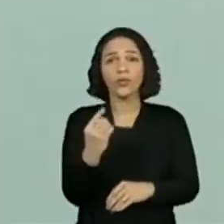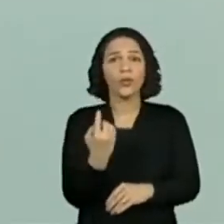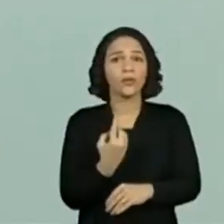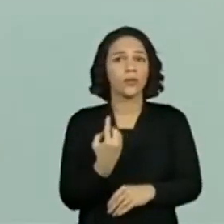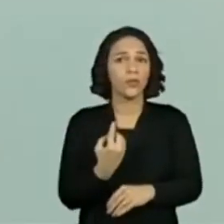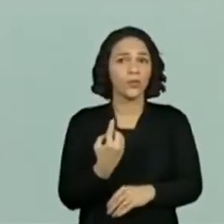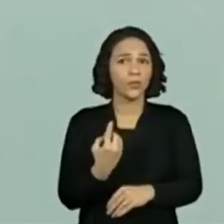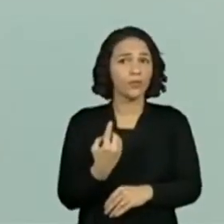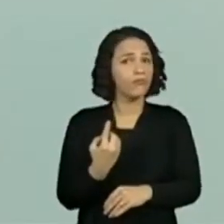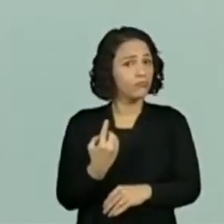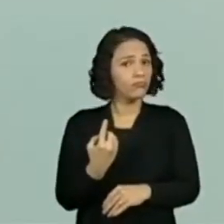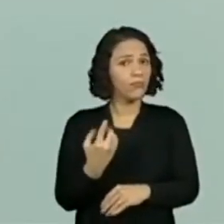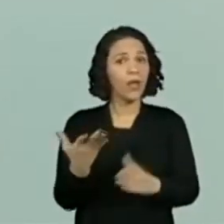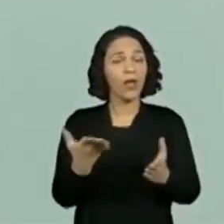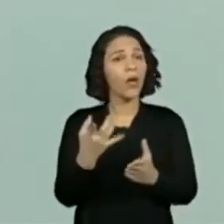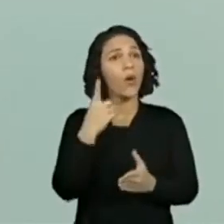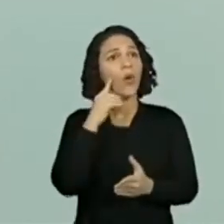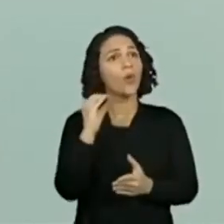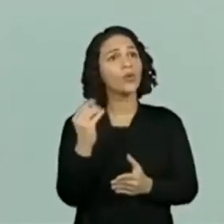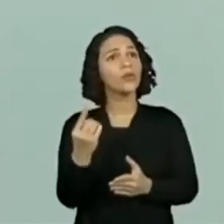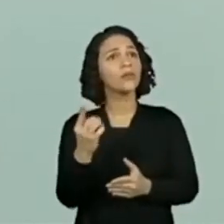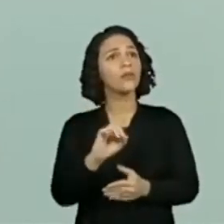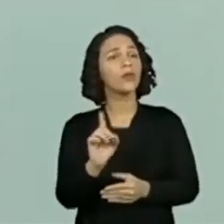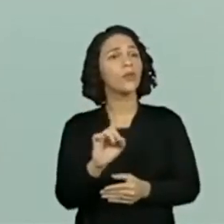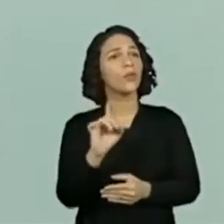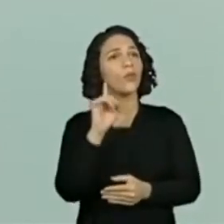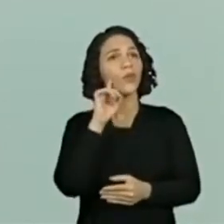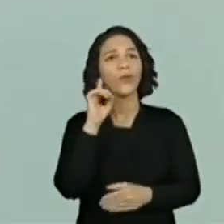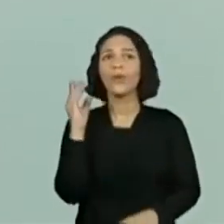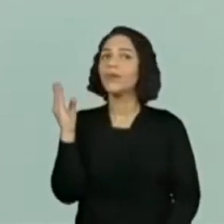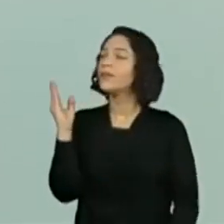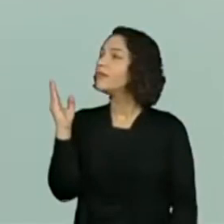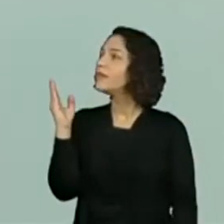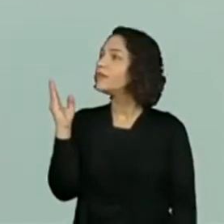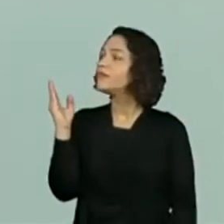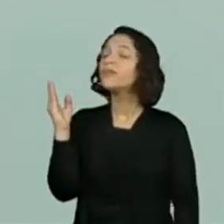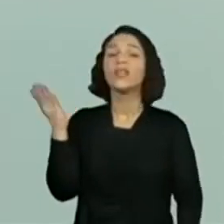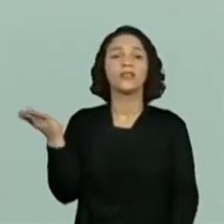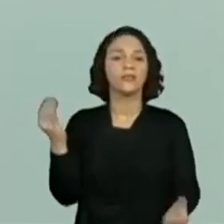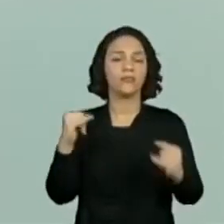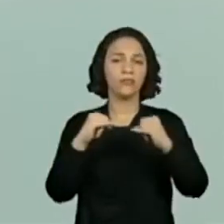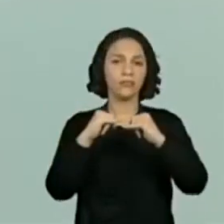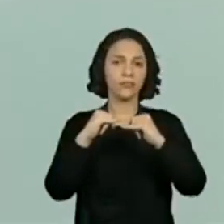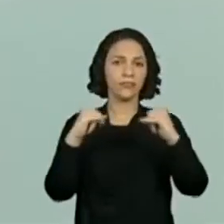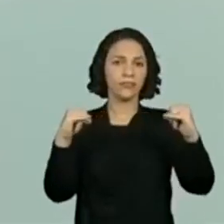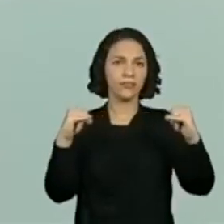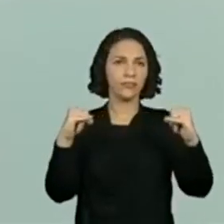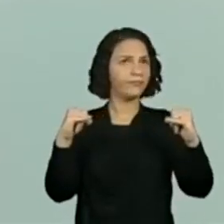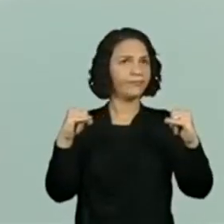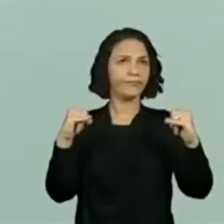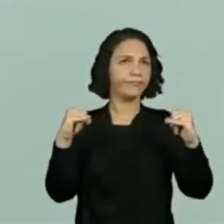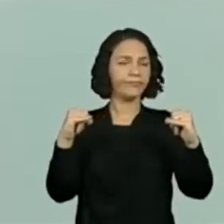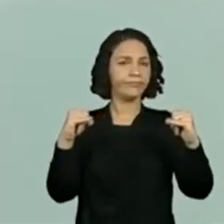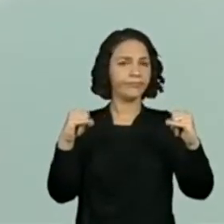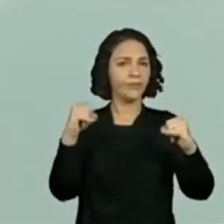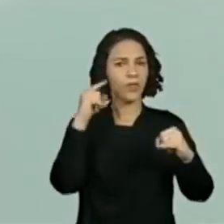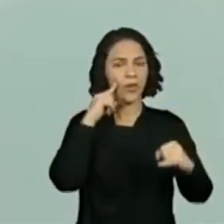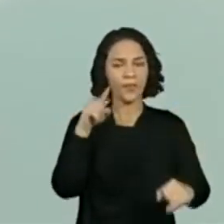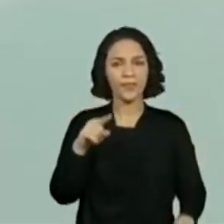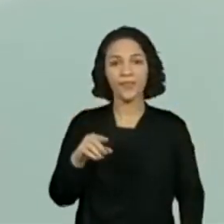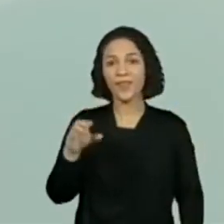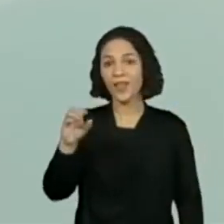Essa aqui, o O não está sozinho. sozinho, então não é. Então, quer dizer que nesta linha, aí, eu posso ler, ó,